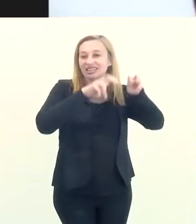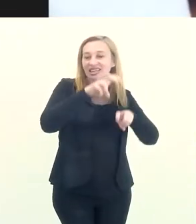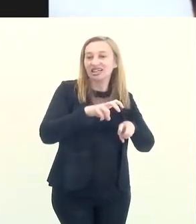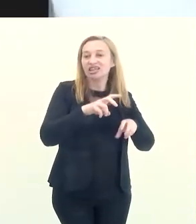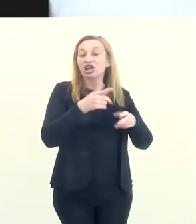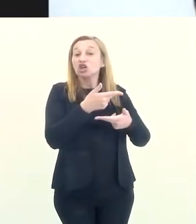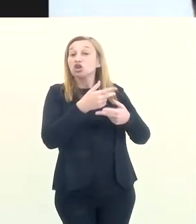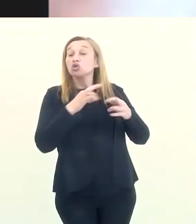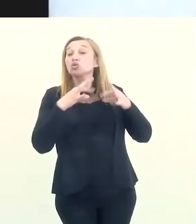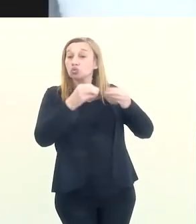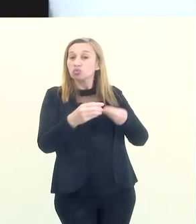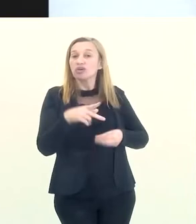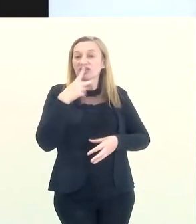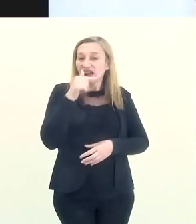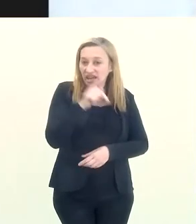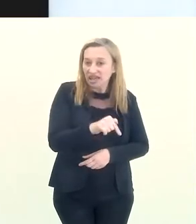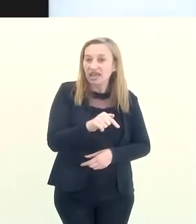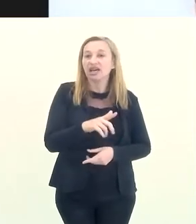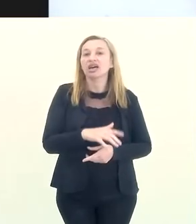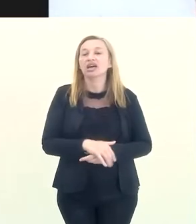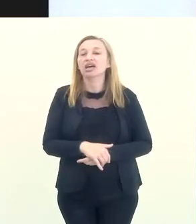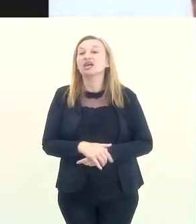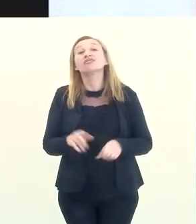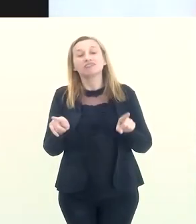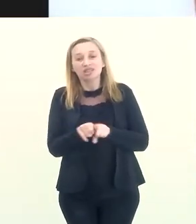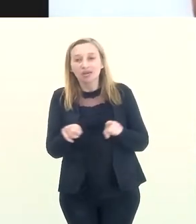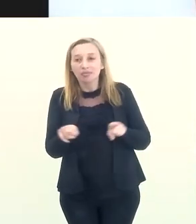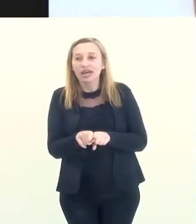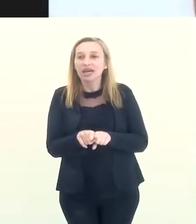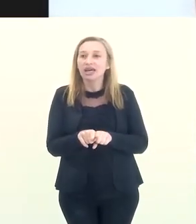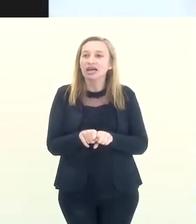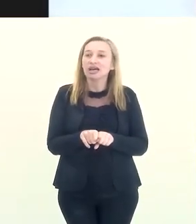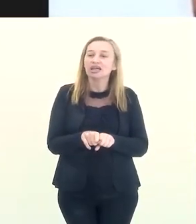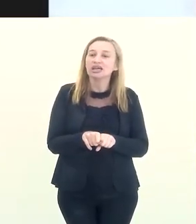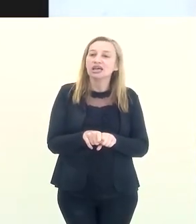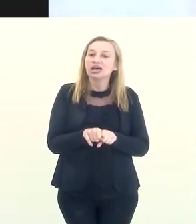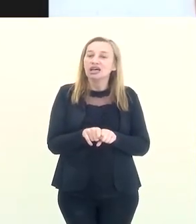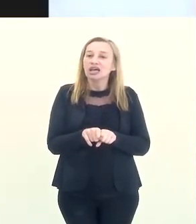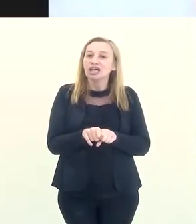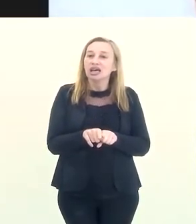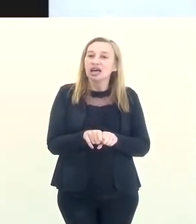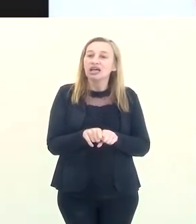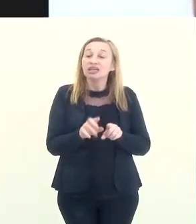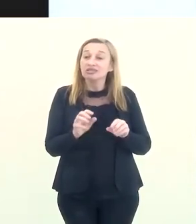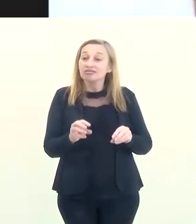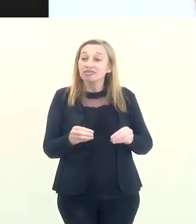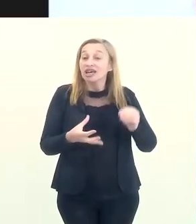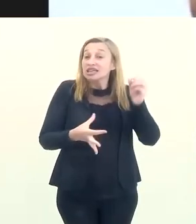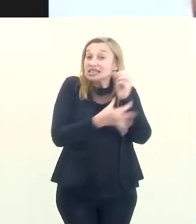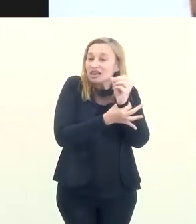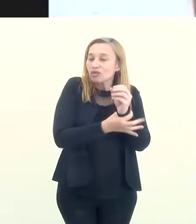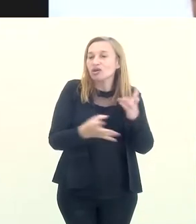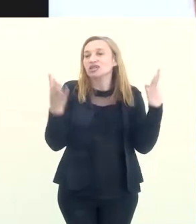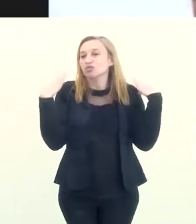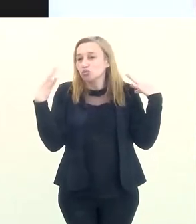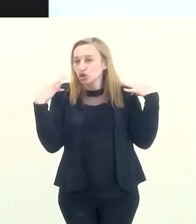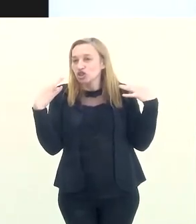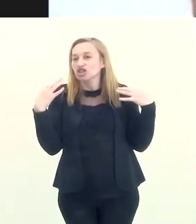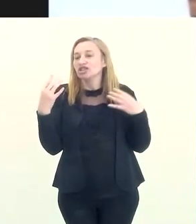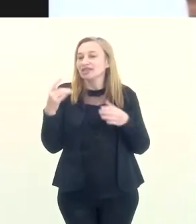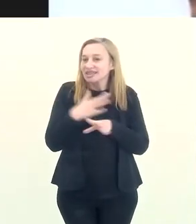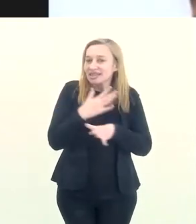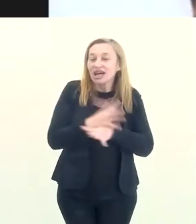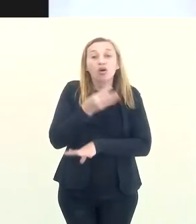tirolesa, enfim, tudo isso que nós vamos falar aqui, ele também segura o visitante, turista na cidade. Então,